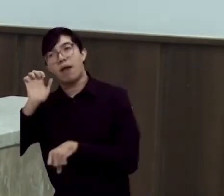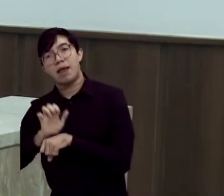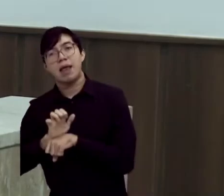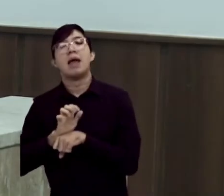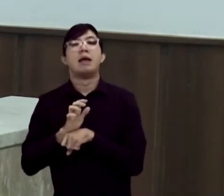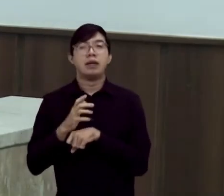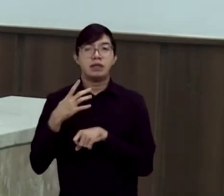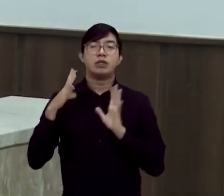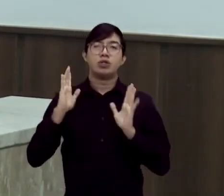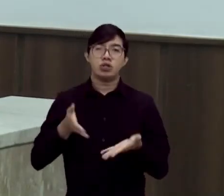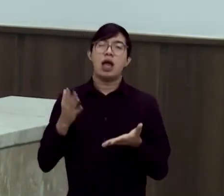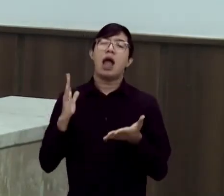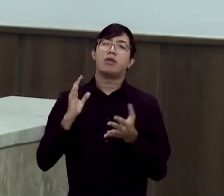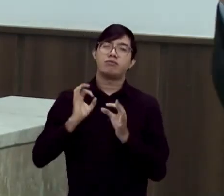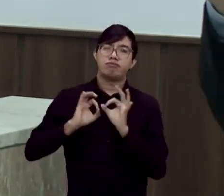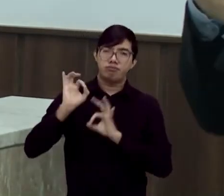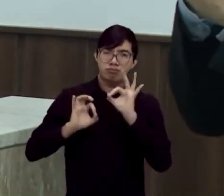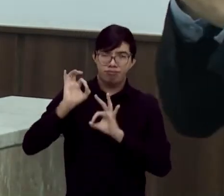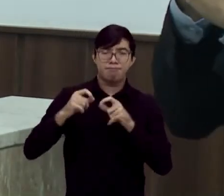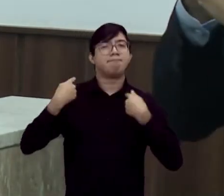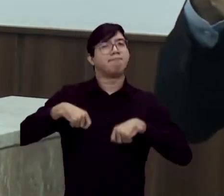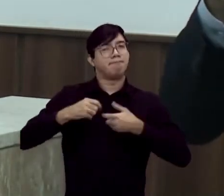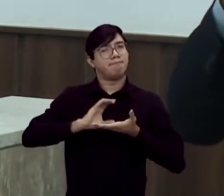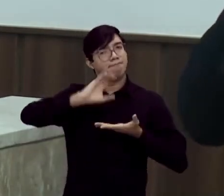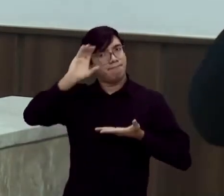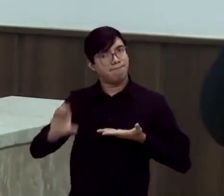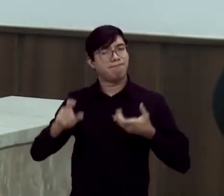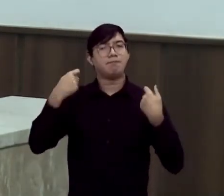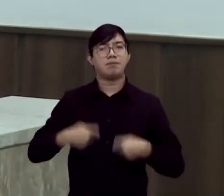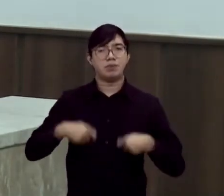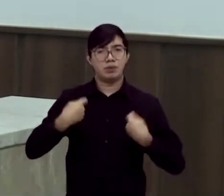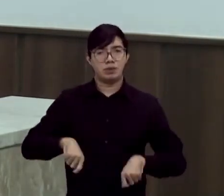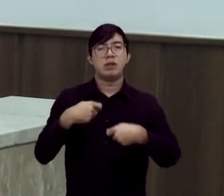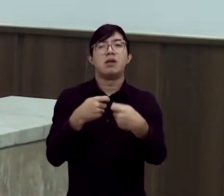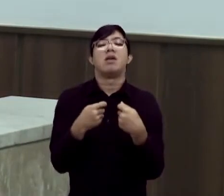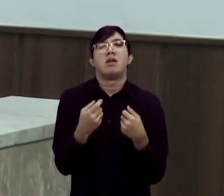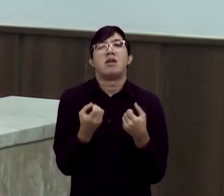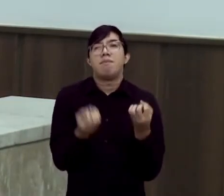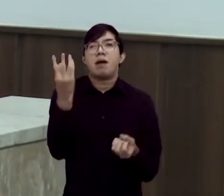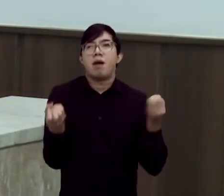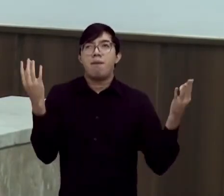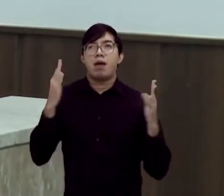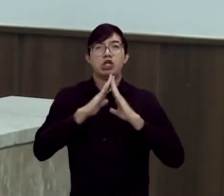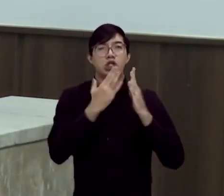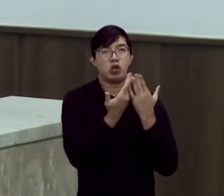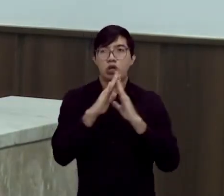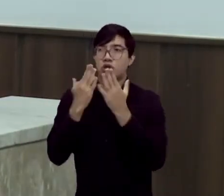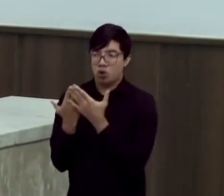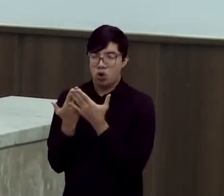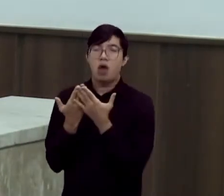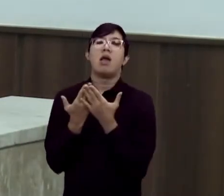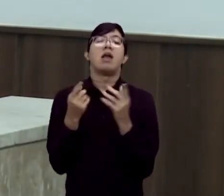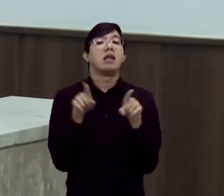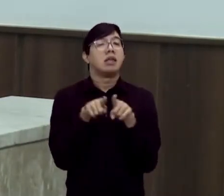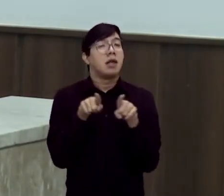a contento, elas precisam de um investimento não só na sua quantidade de escolas, mas principalmente na